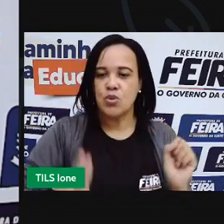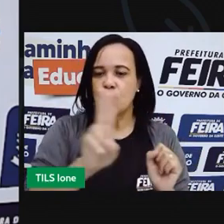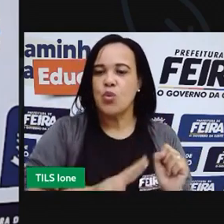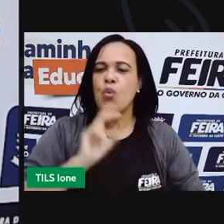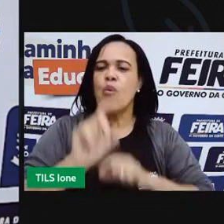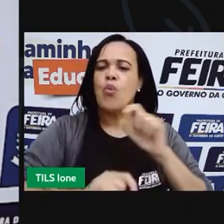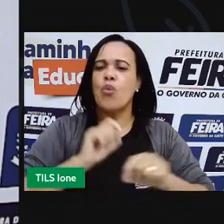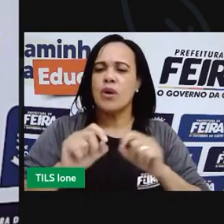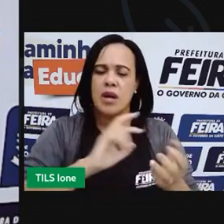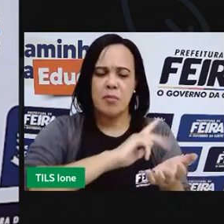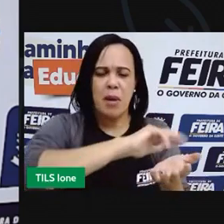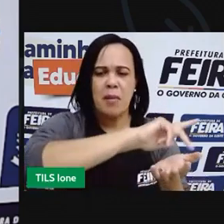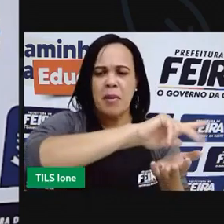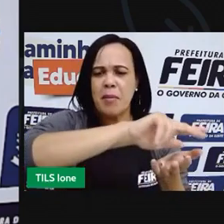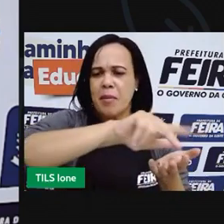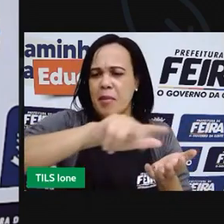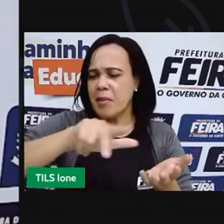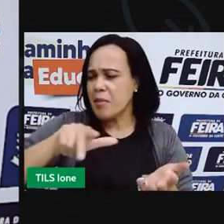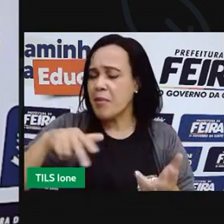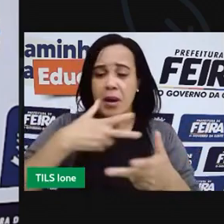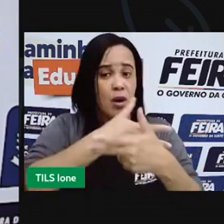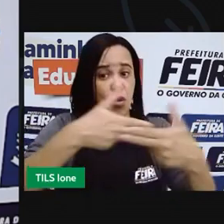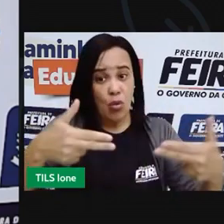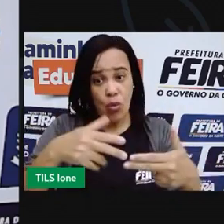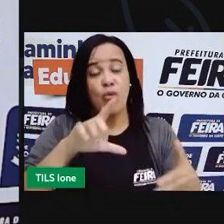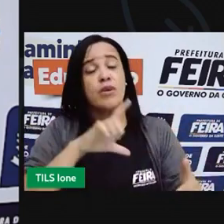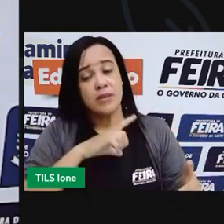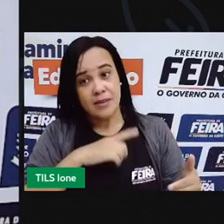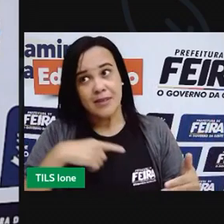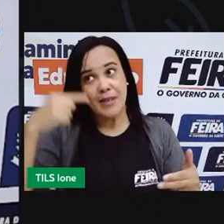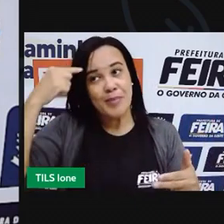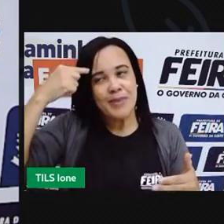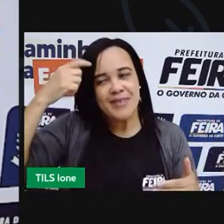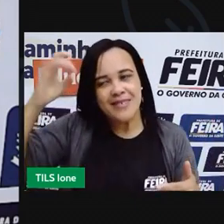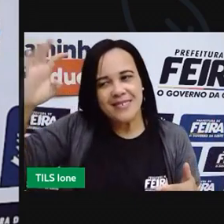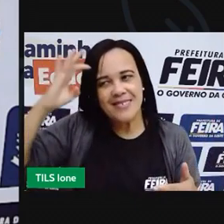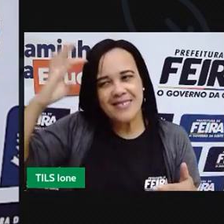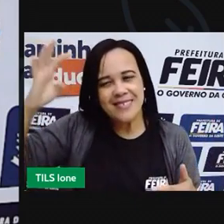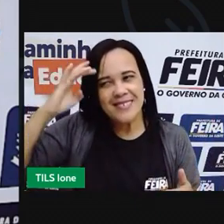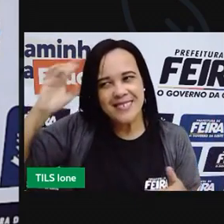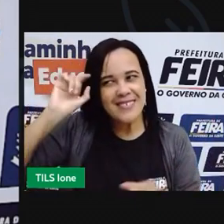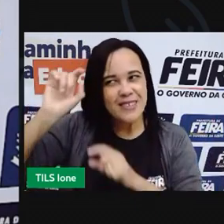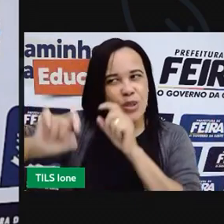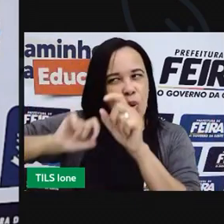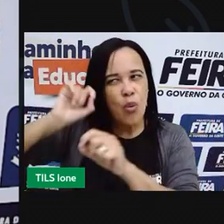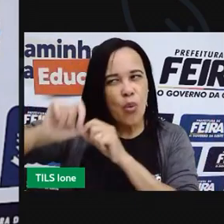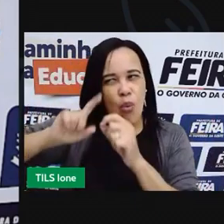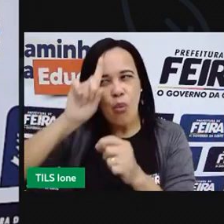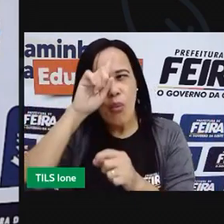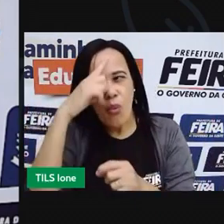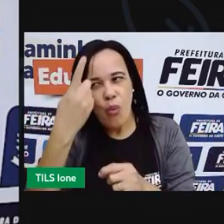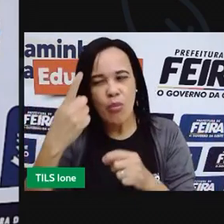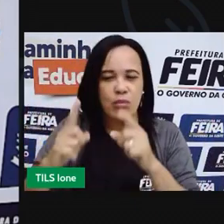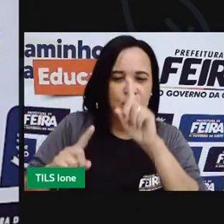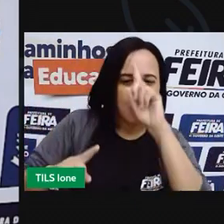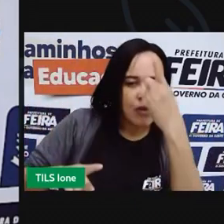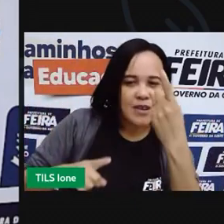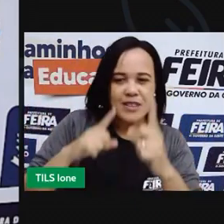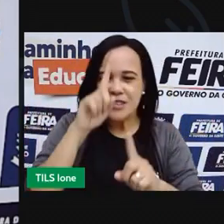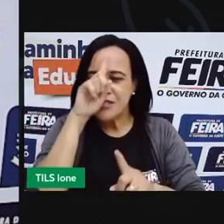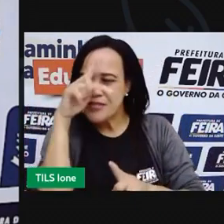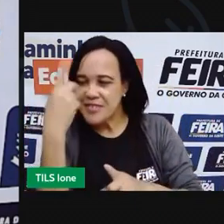objetos para usar o faz de conta, para usar de uma maneira metafórica, representando